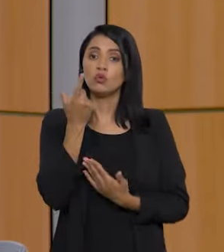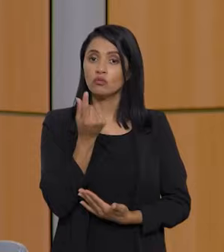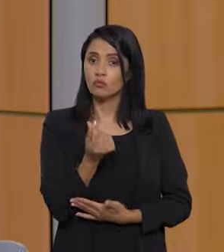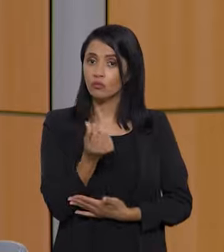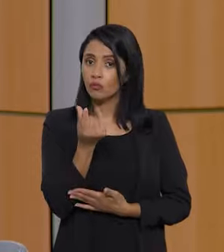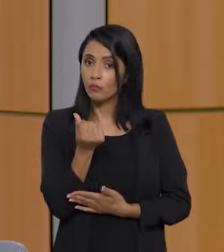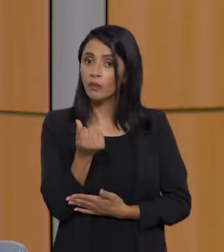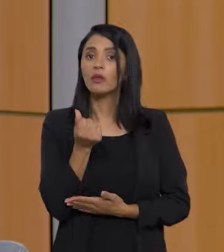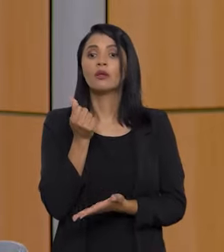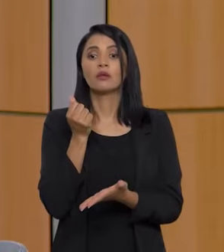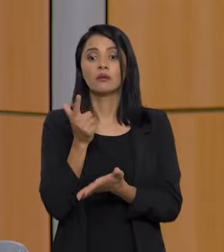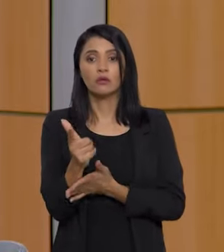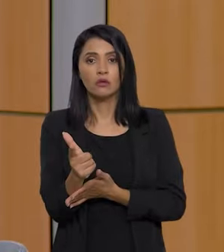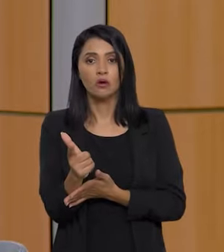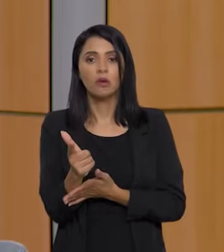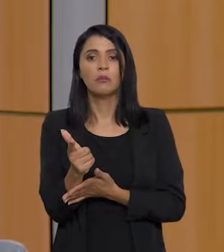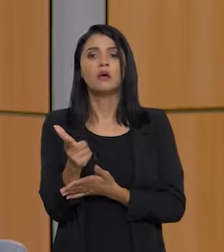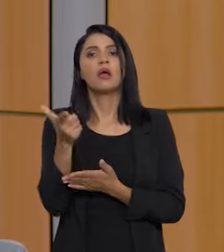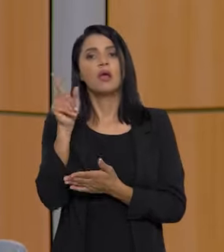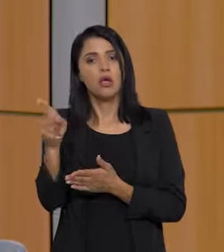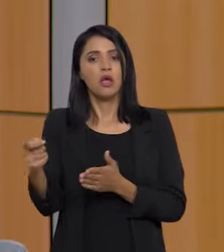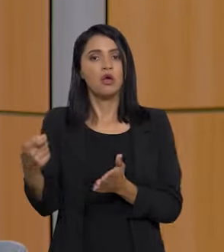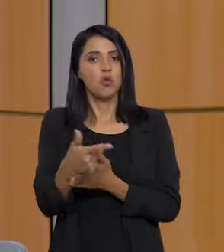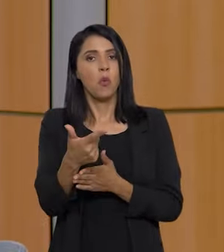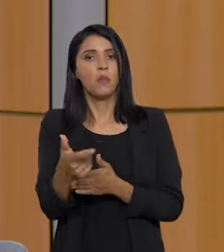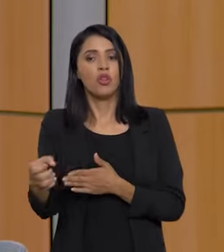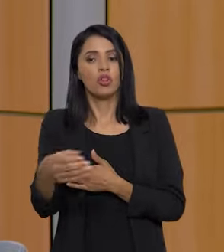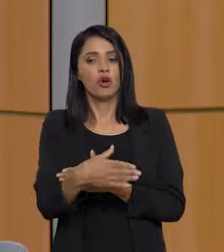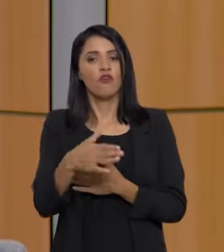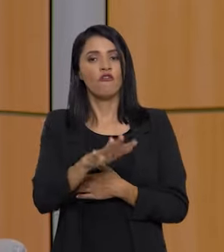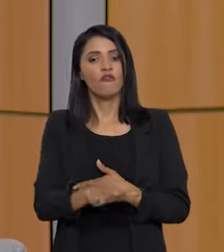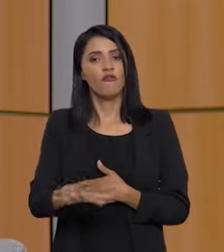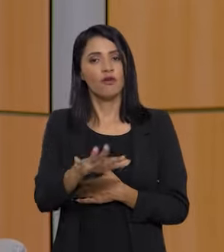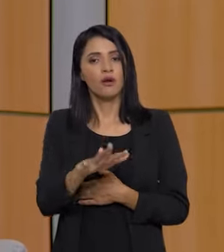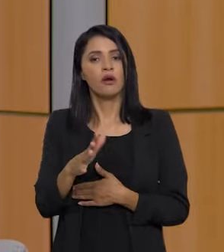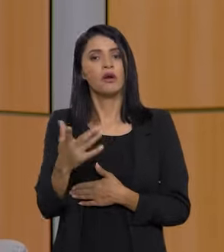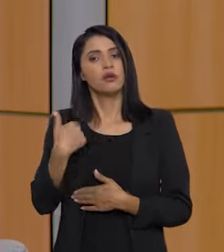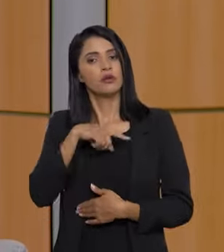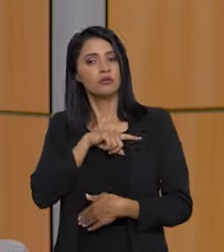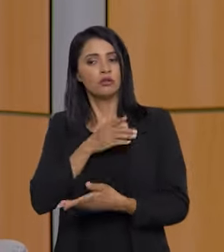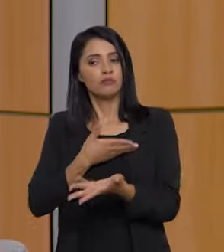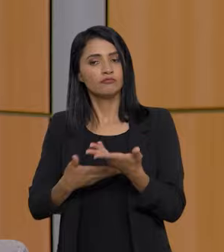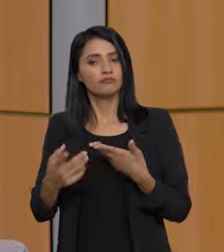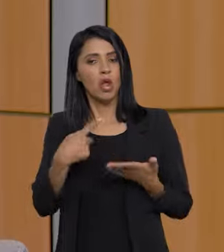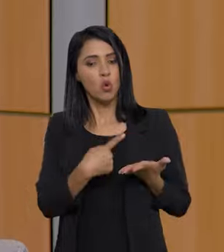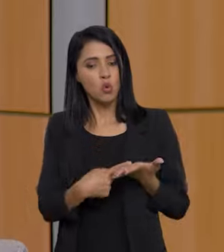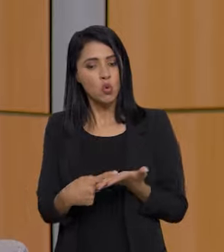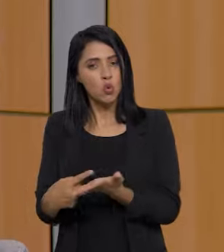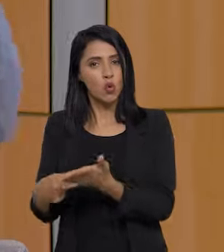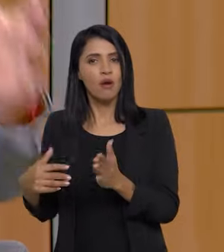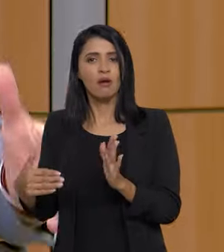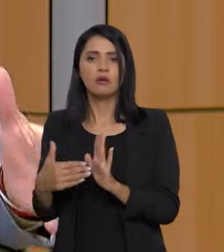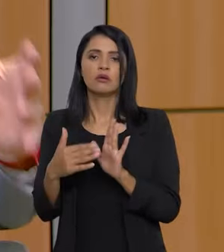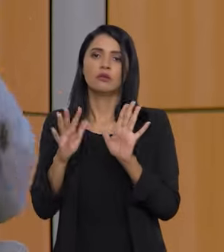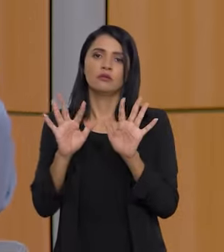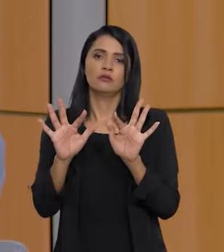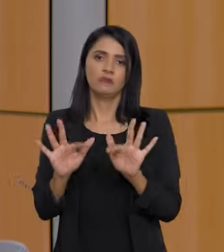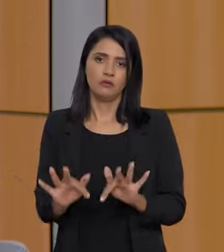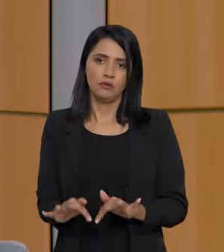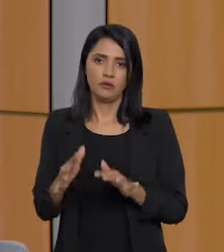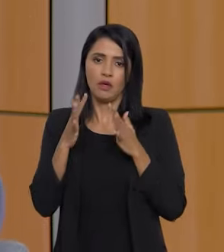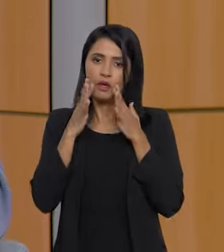dinheiro da compra, eles compram uma nova área e assim a gente vai fazendo um acordo até terminar